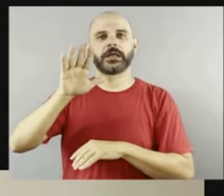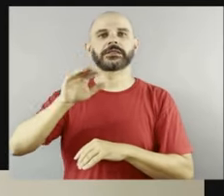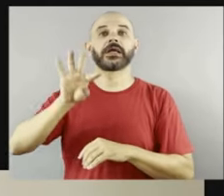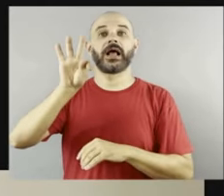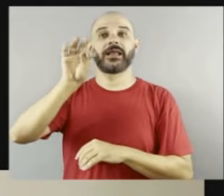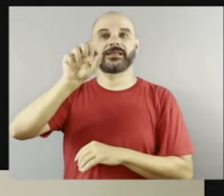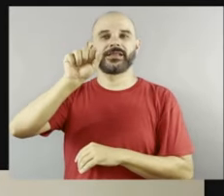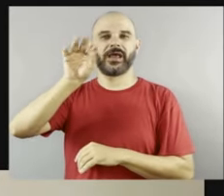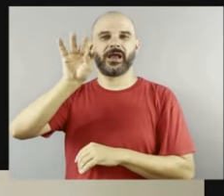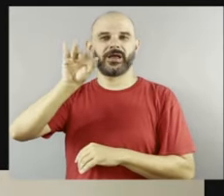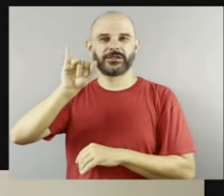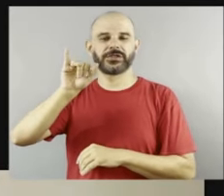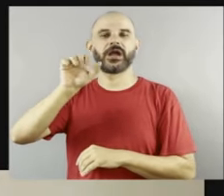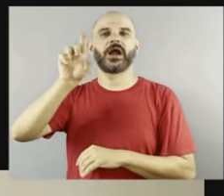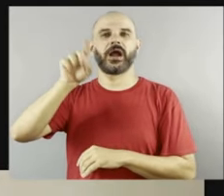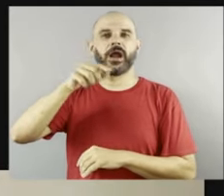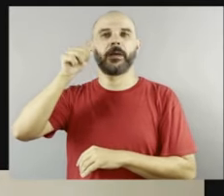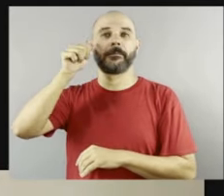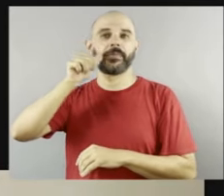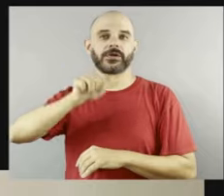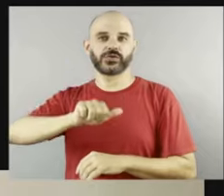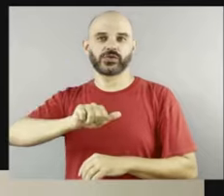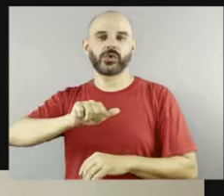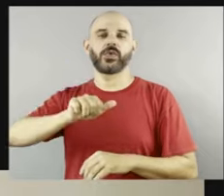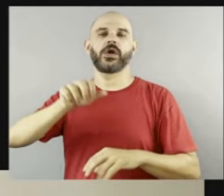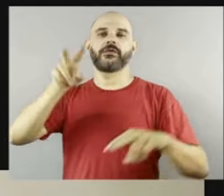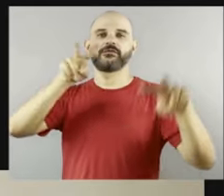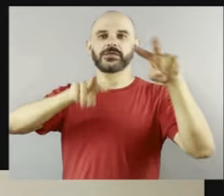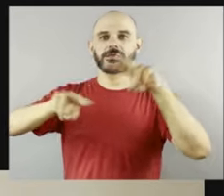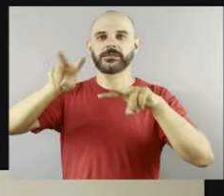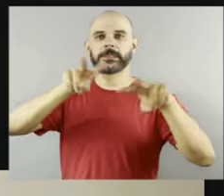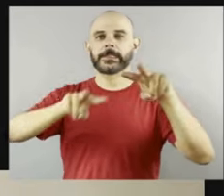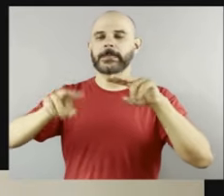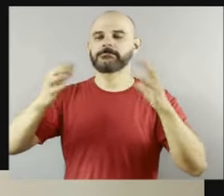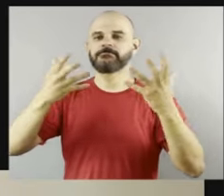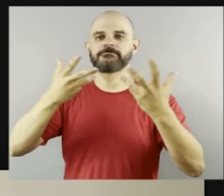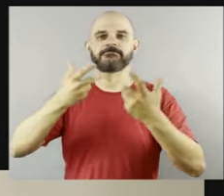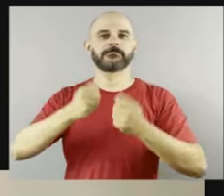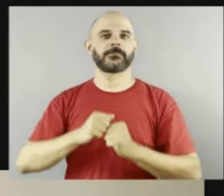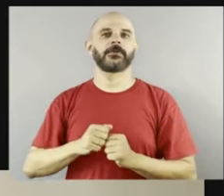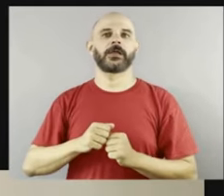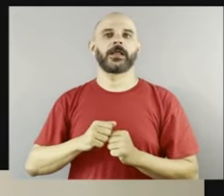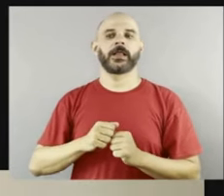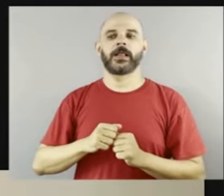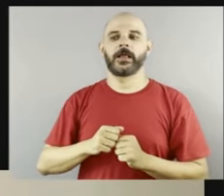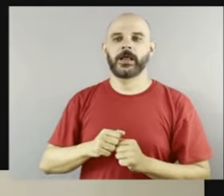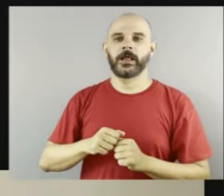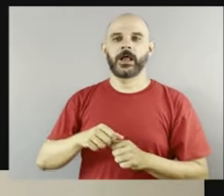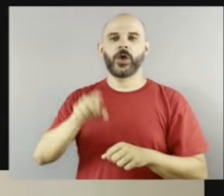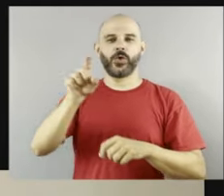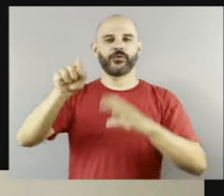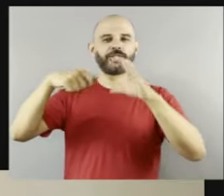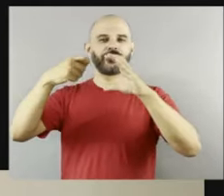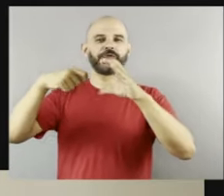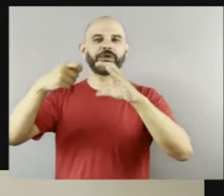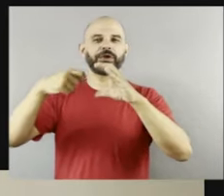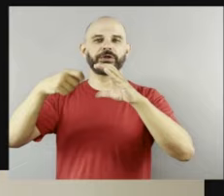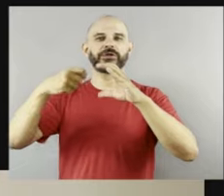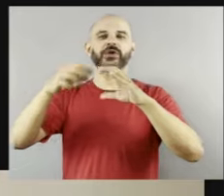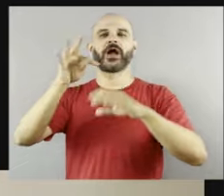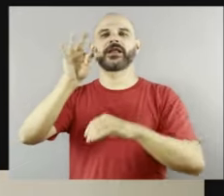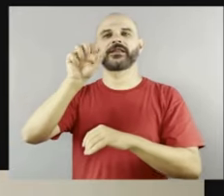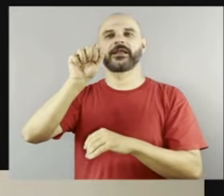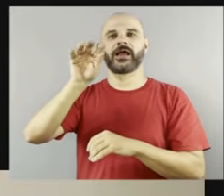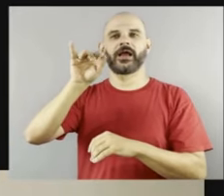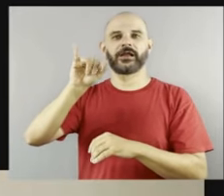Agora, aqui no final do vídeo, inclusive, a Tati coloca o Oi, eu estou aqui. Não é uma frase muito emblemática.